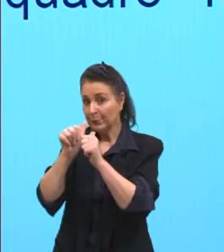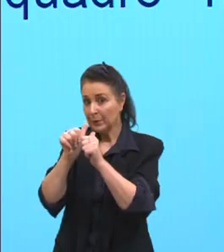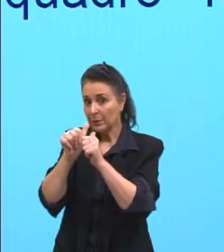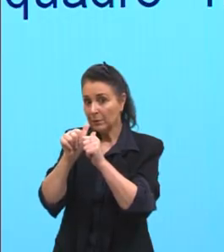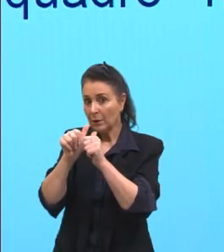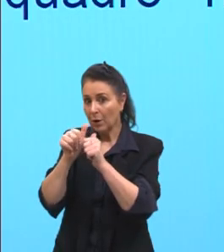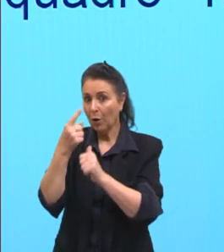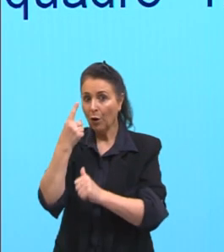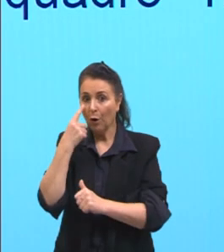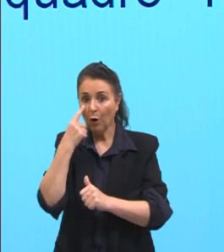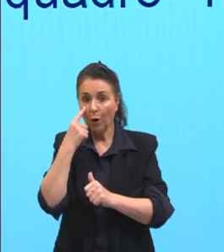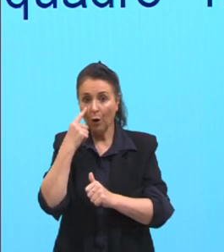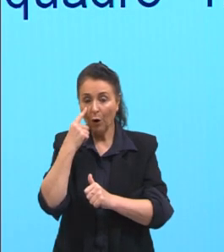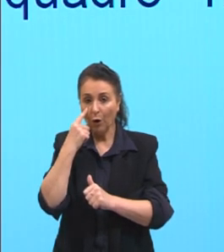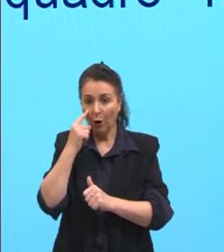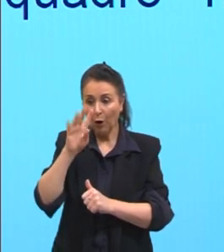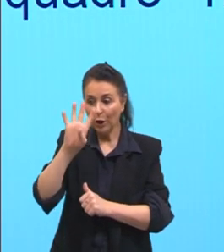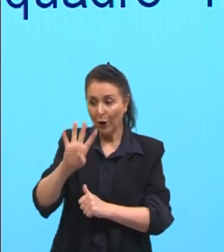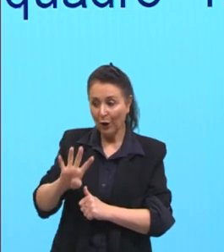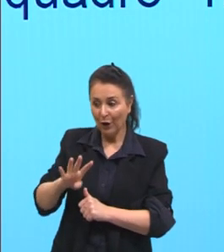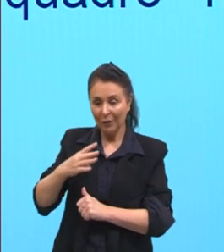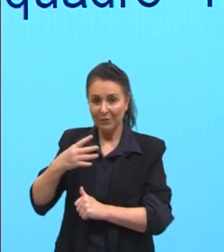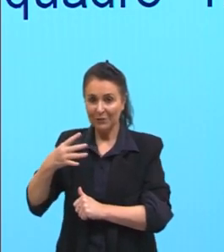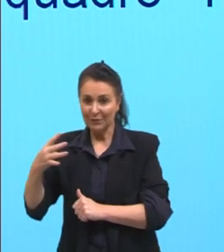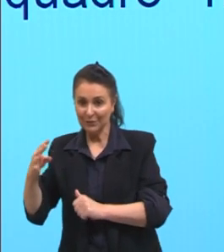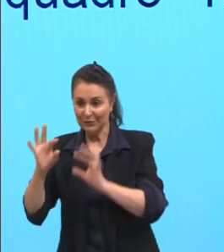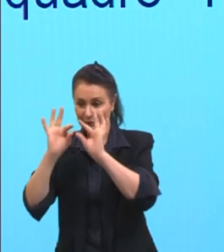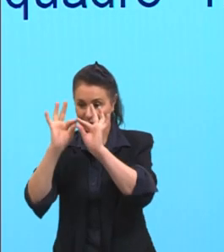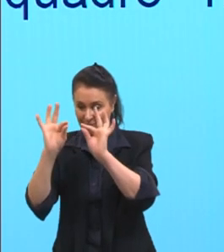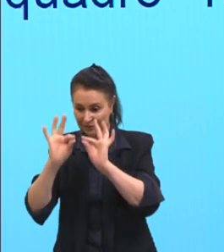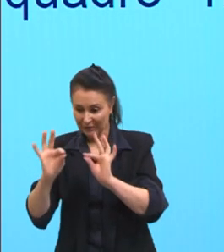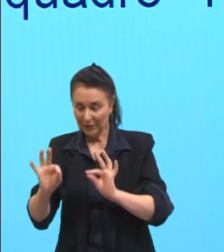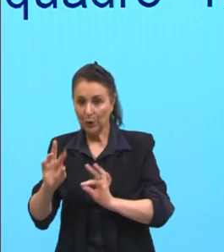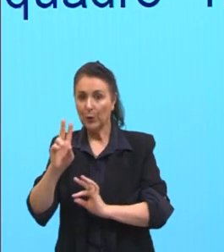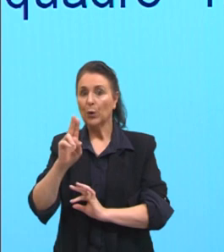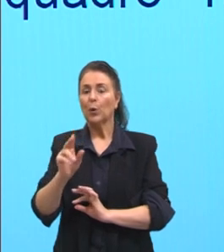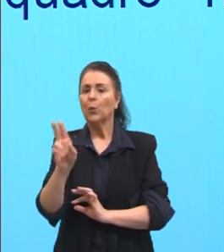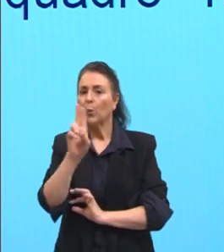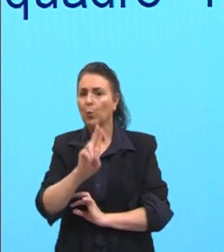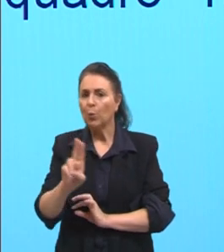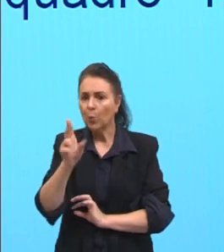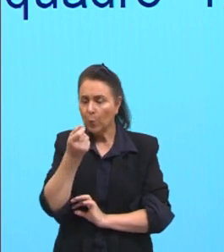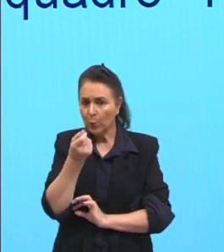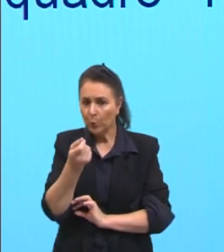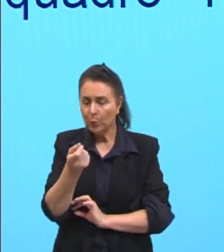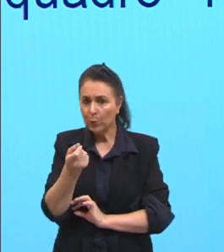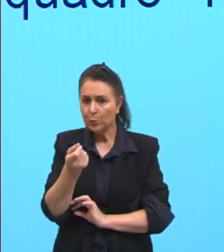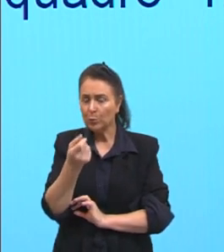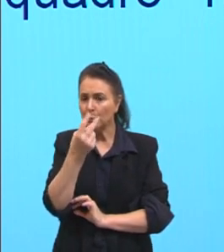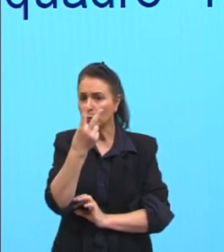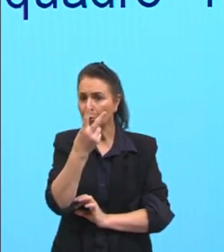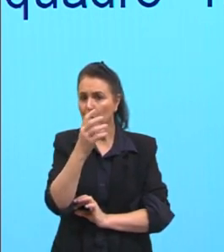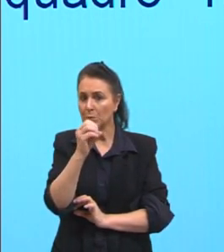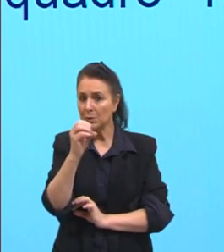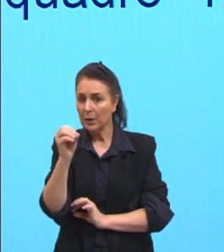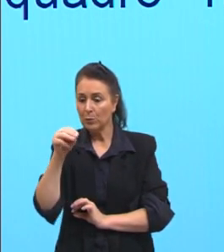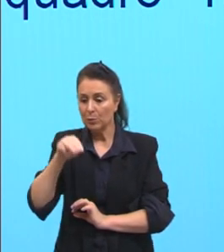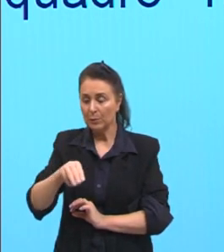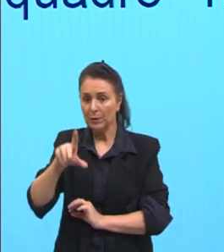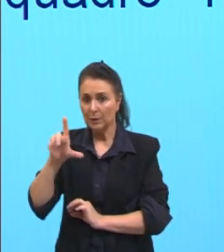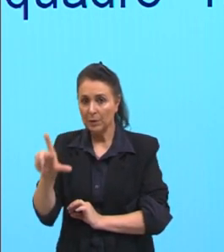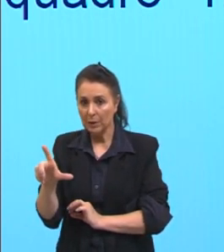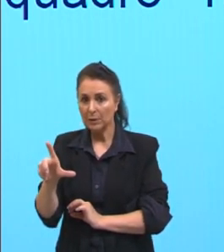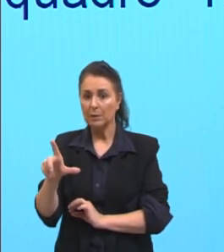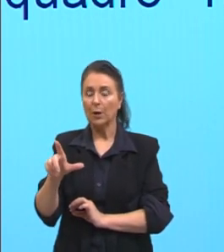esquema aqui ao lado. Ali, o consumo. Então, temos 200 mililitros, temos